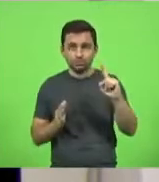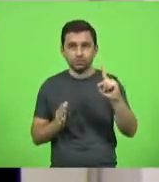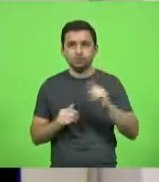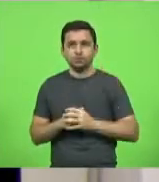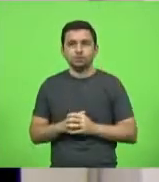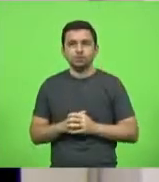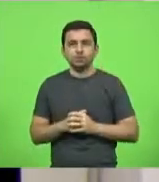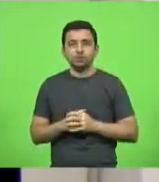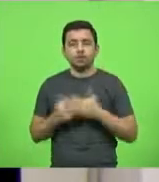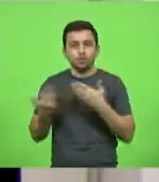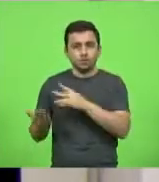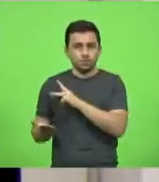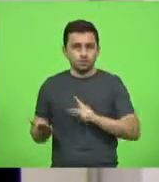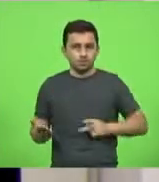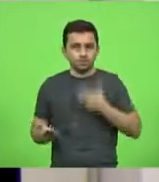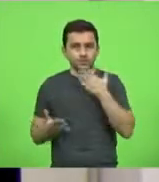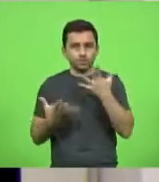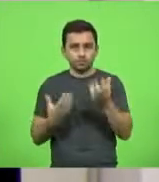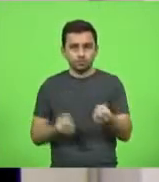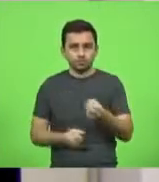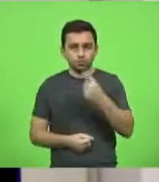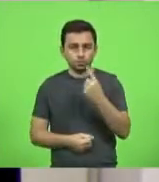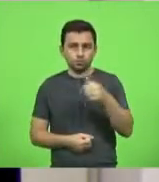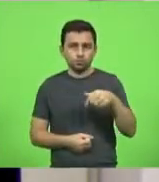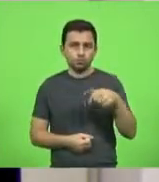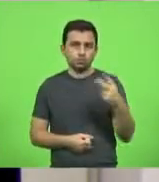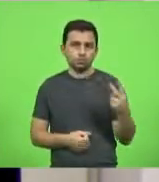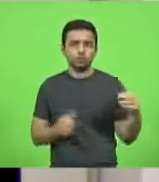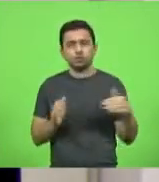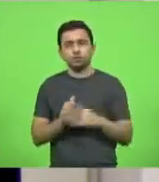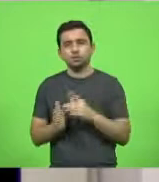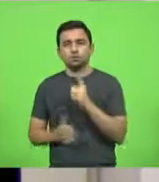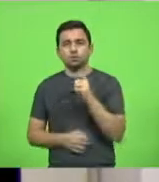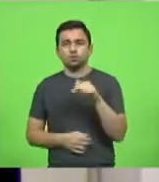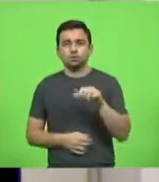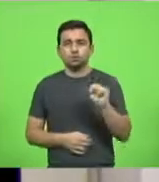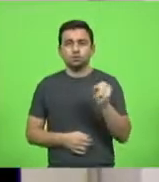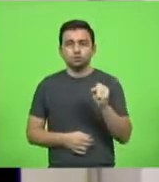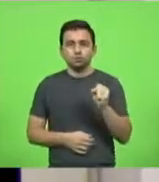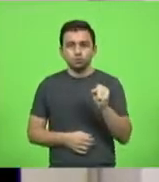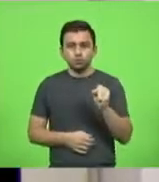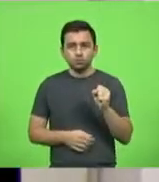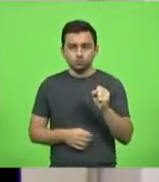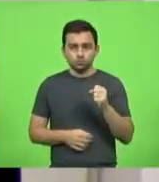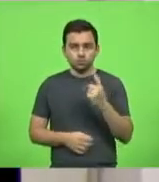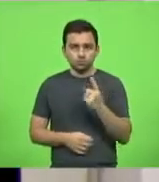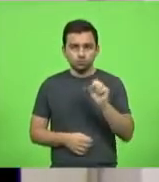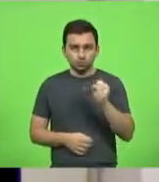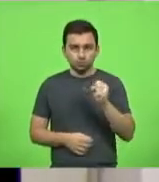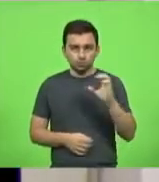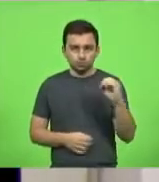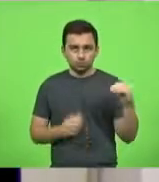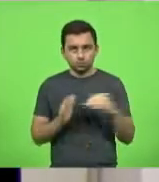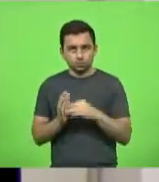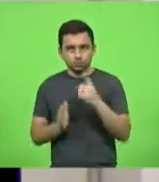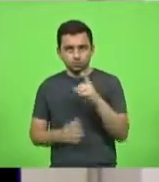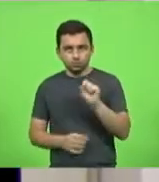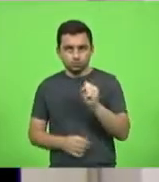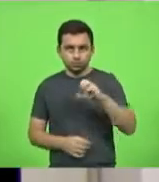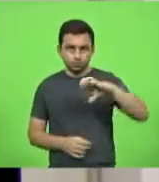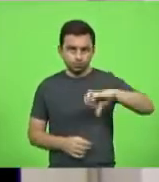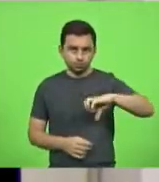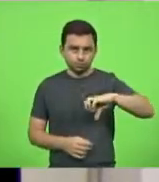os requerimentos de número 172 a 178 e 180 a 189 de